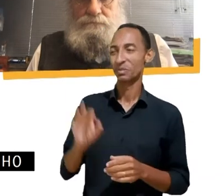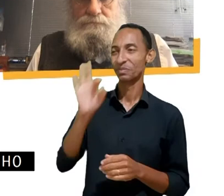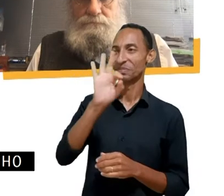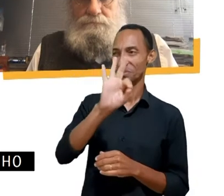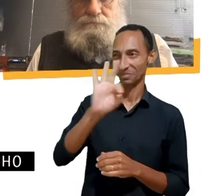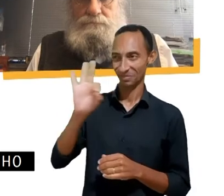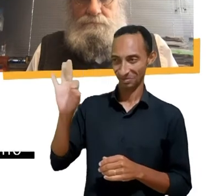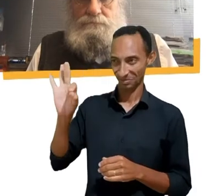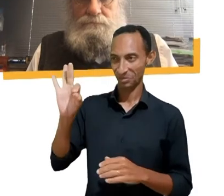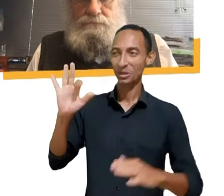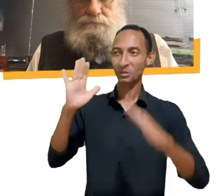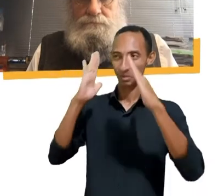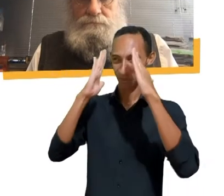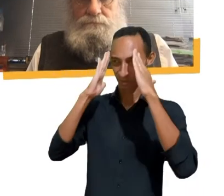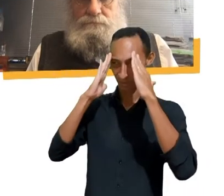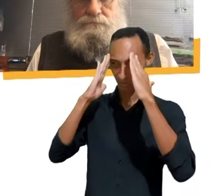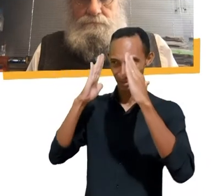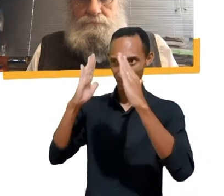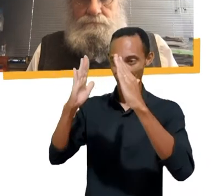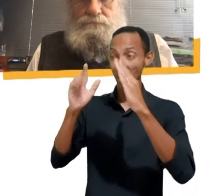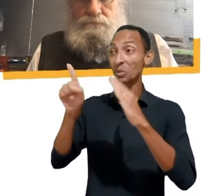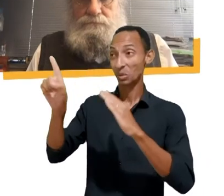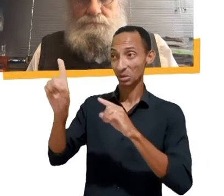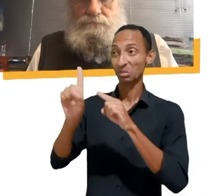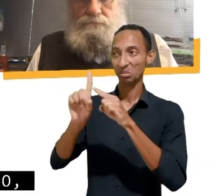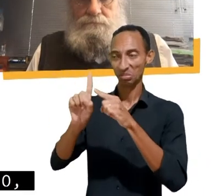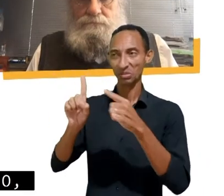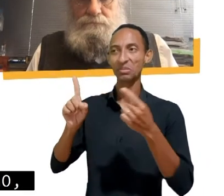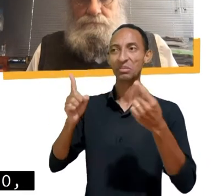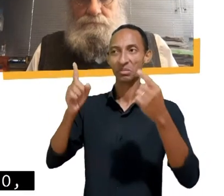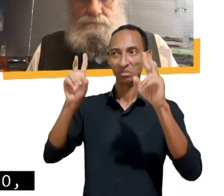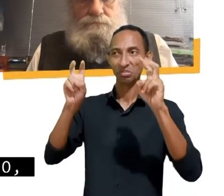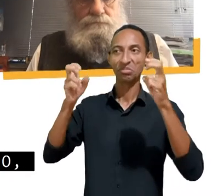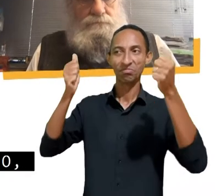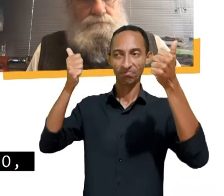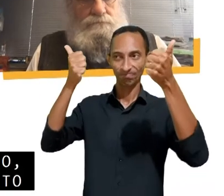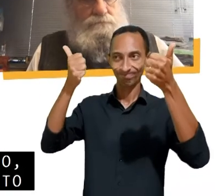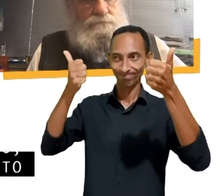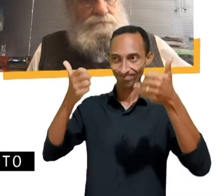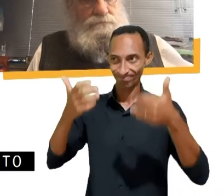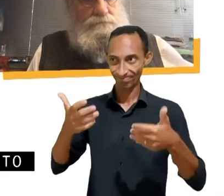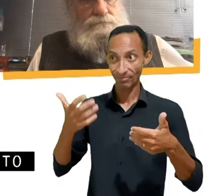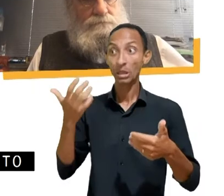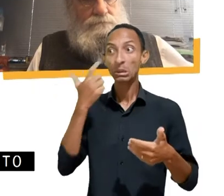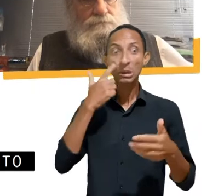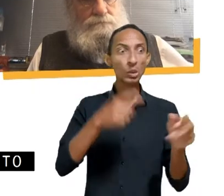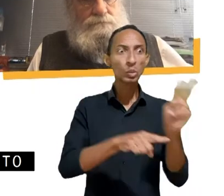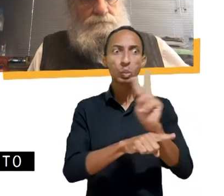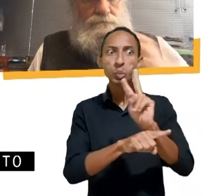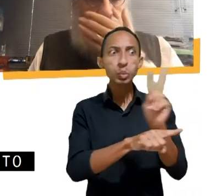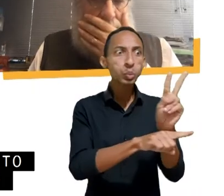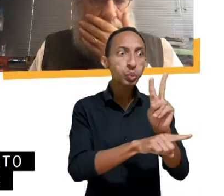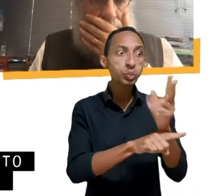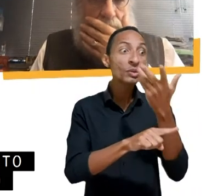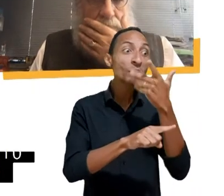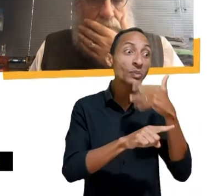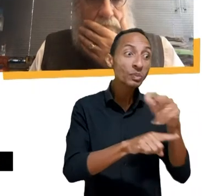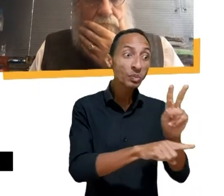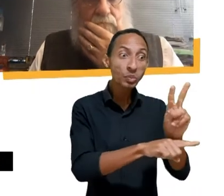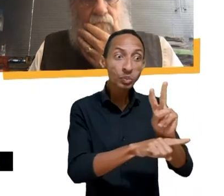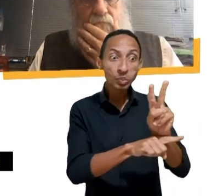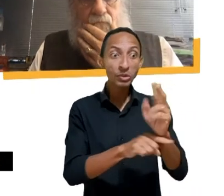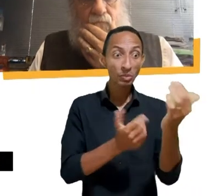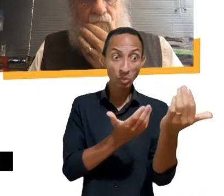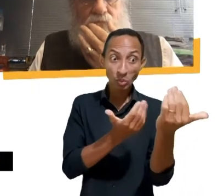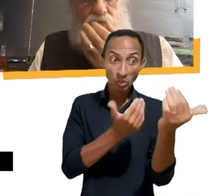fundamental esse ponto que você traz sobre essa situação de vigilância massiva de crianças e adolescentes e também a necessidade de